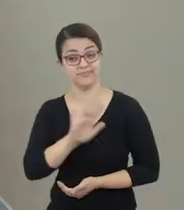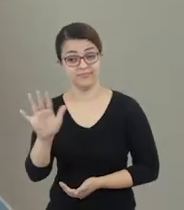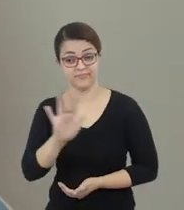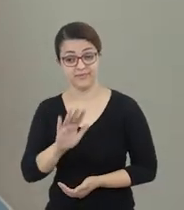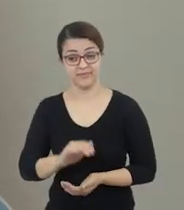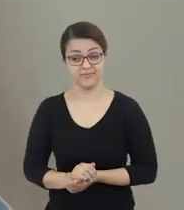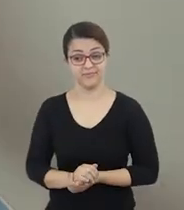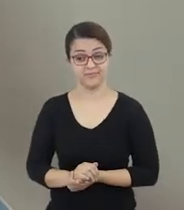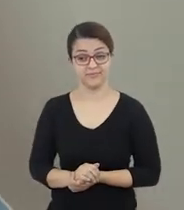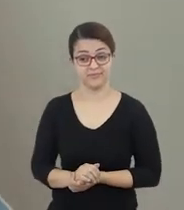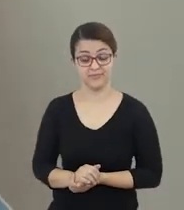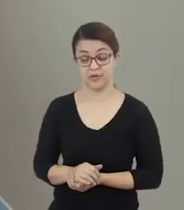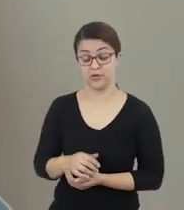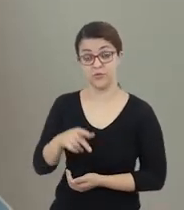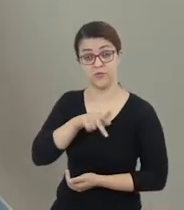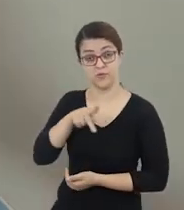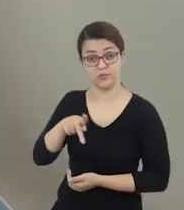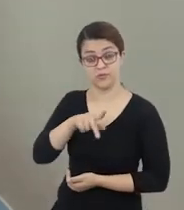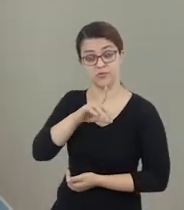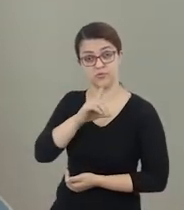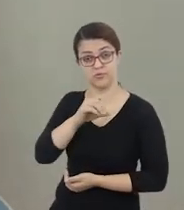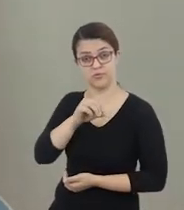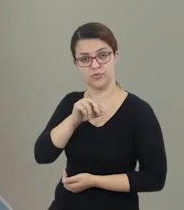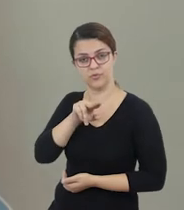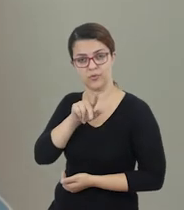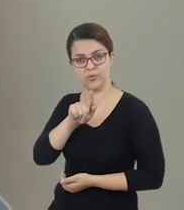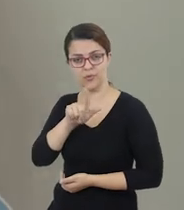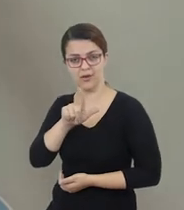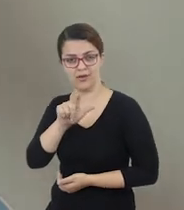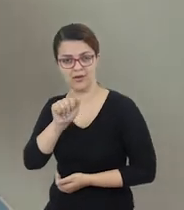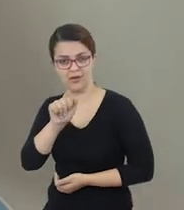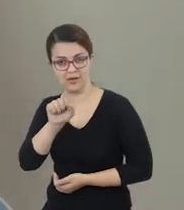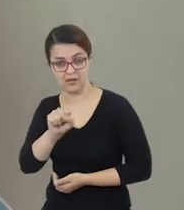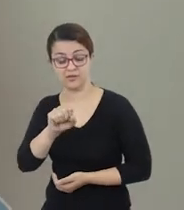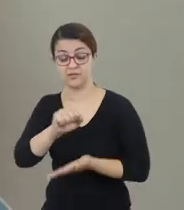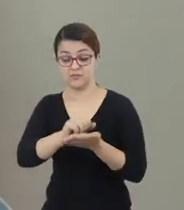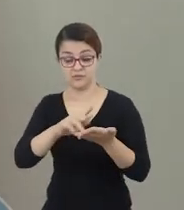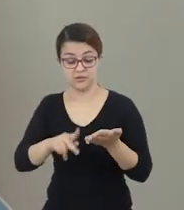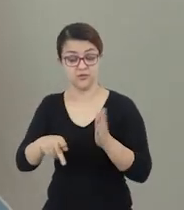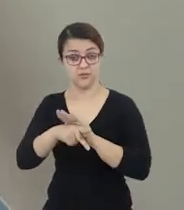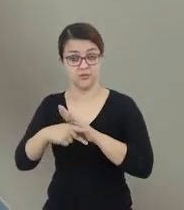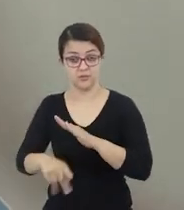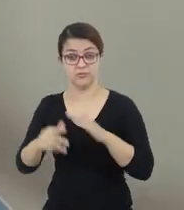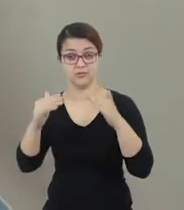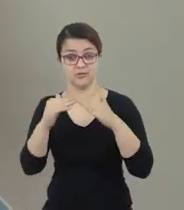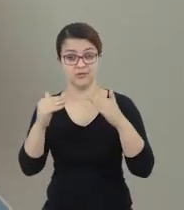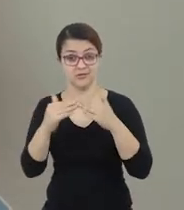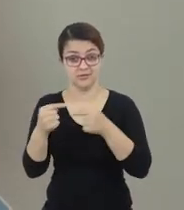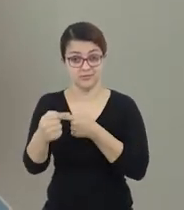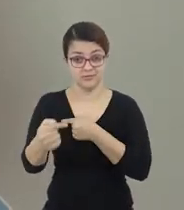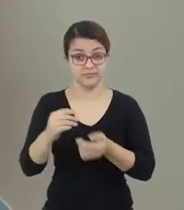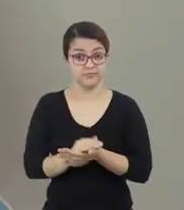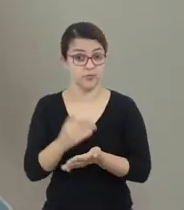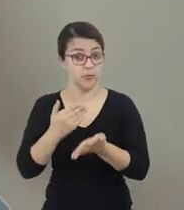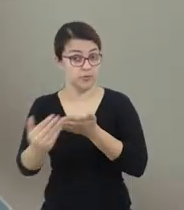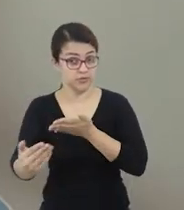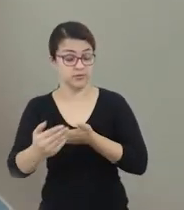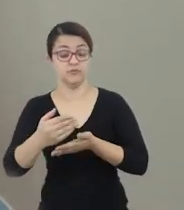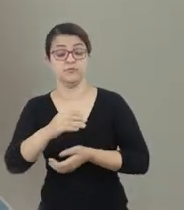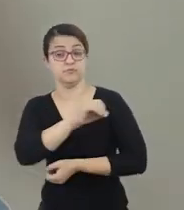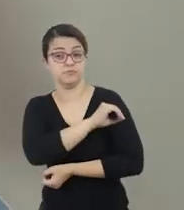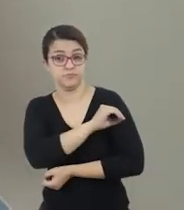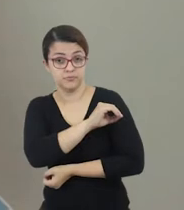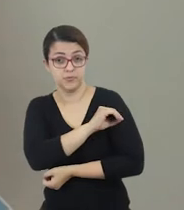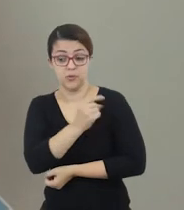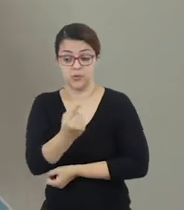Hello everybody, aqui é o Teacher Douglas e vamos para mais uma lição de casa dessa semana, bora lá? Bom, começando com a turma do pré